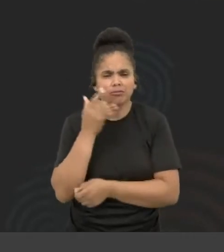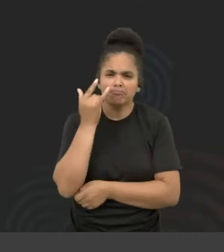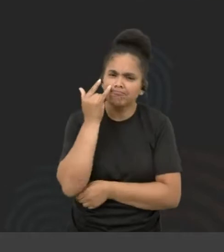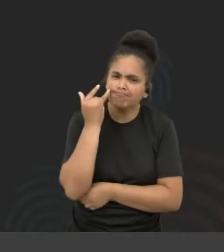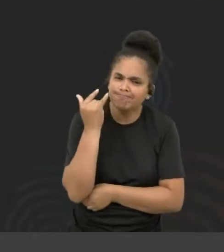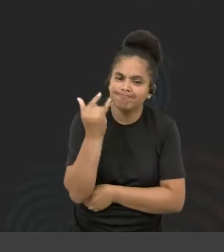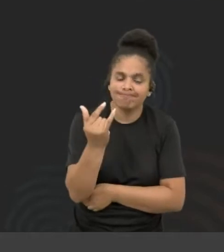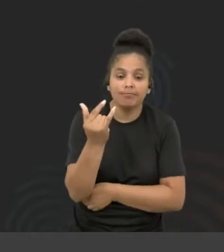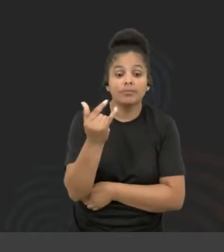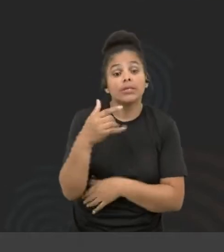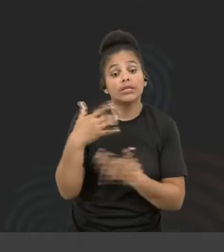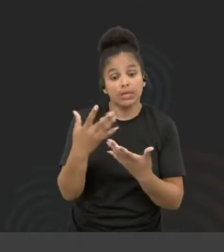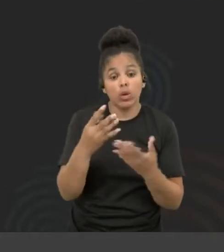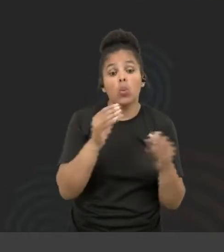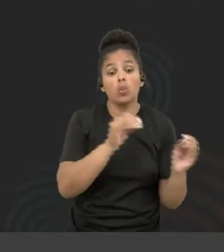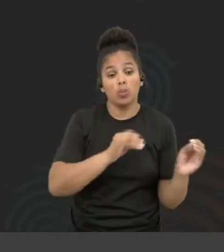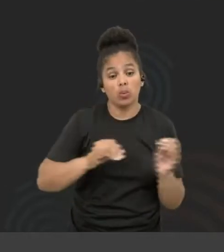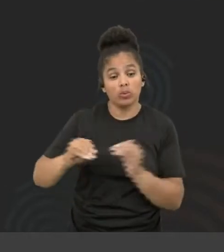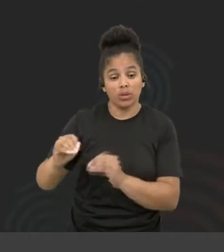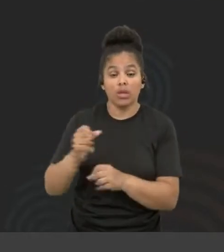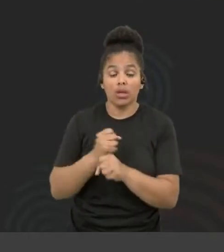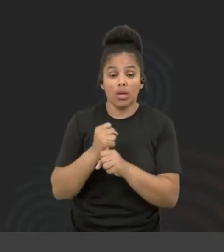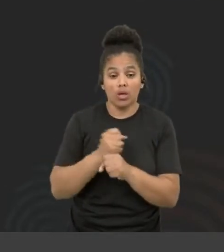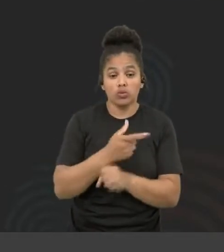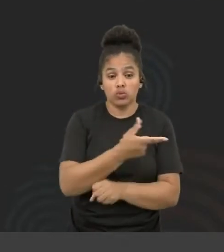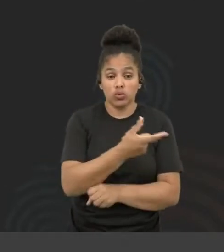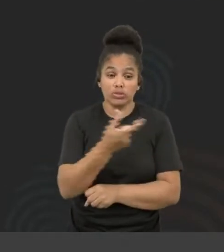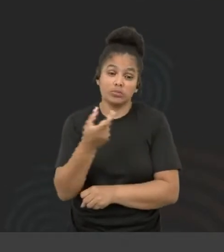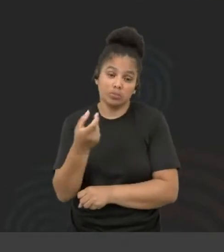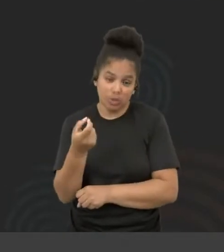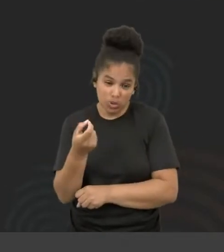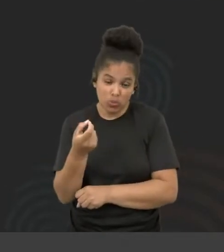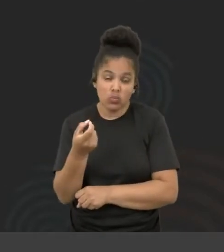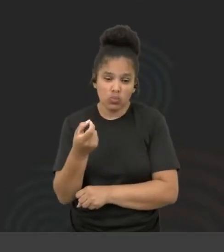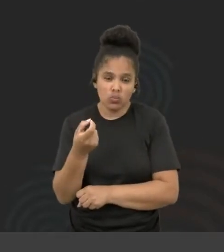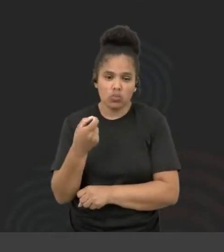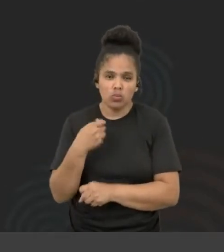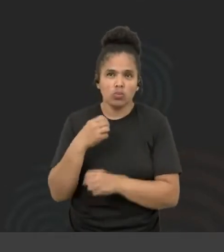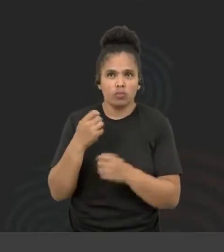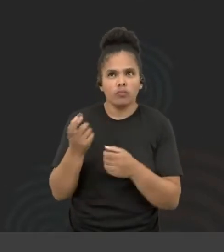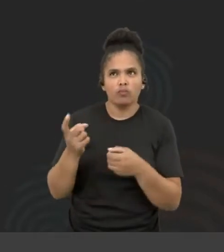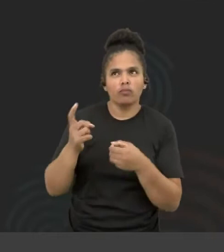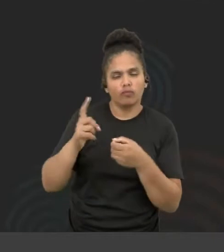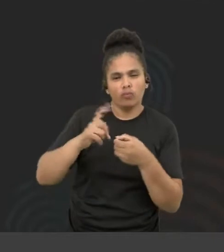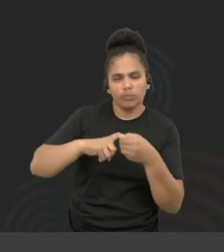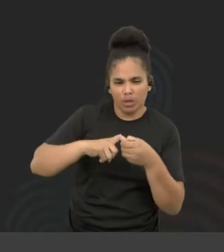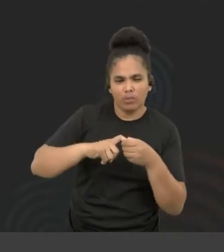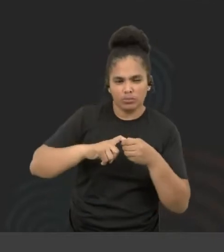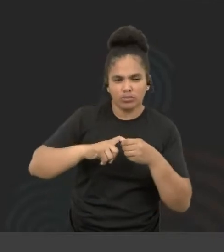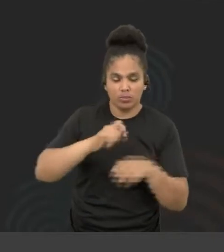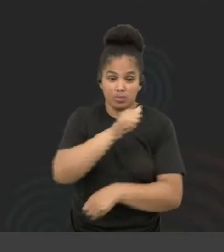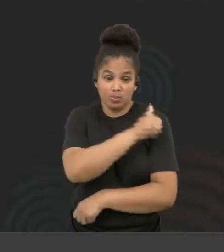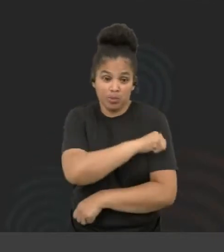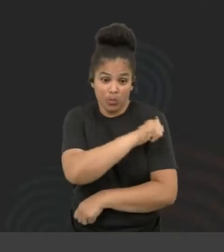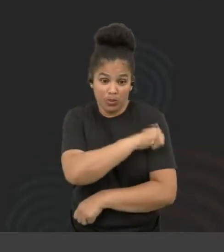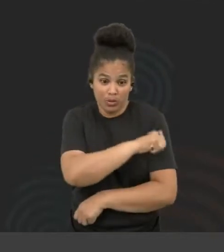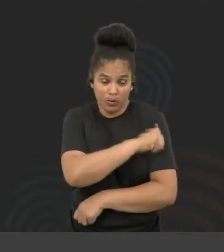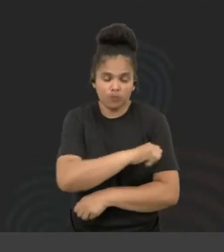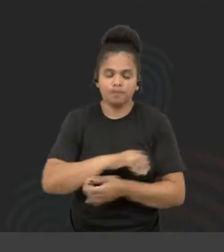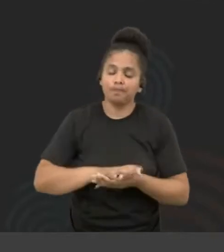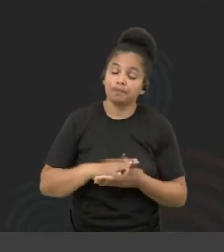em 2000 a gente se muda para o Rio Grande do e voltamos a morar no Rio, no caso, e aí